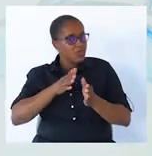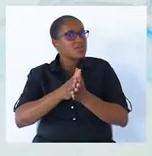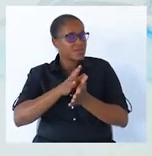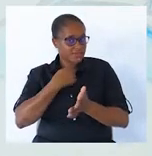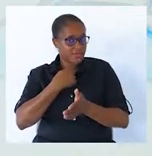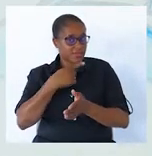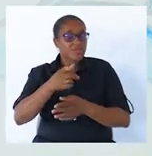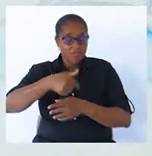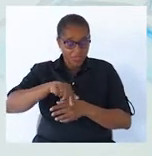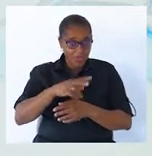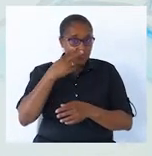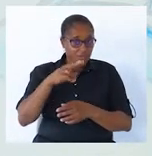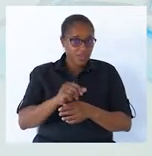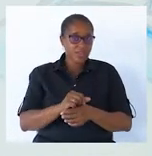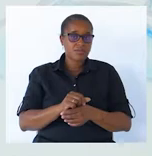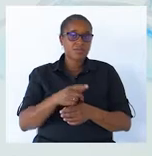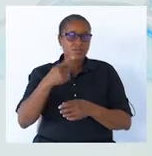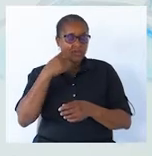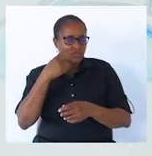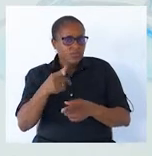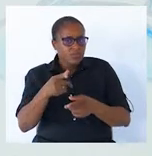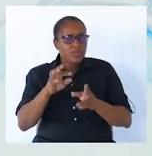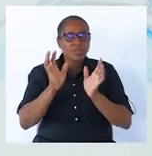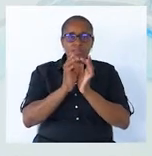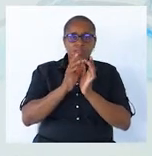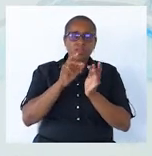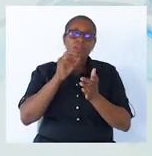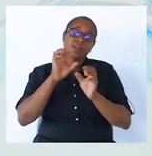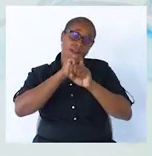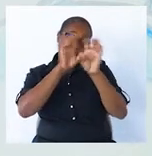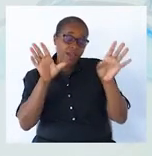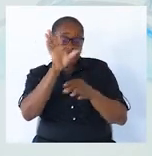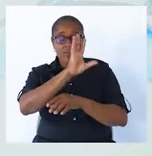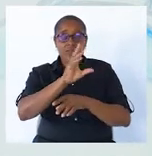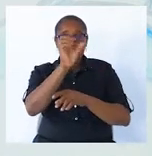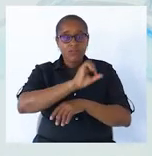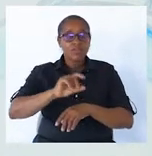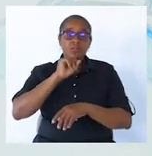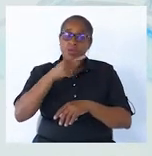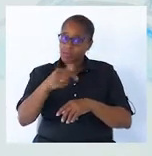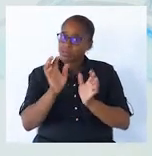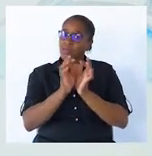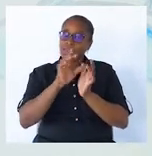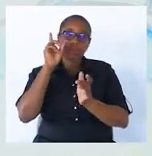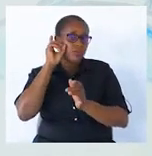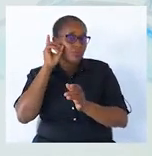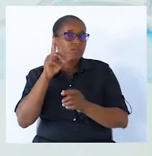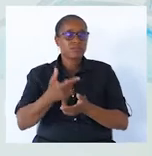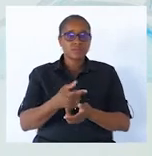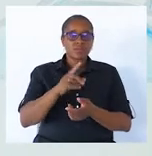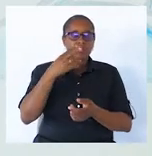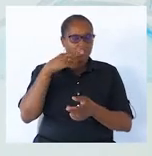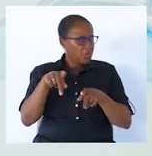certo? Nós vimos os perigos da internet. Claro, vocês podem acelerar a internet também através do telemóvel. Os perigos são